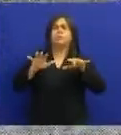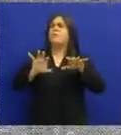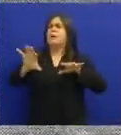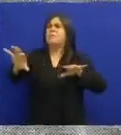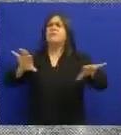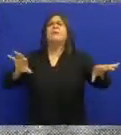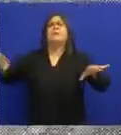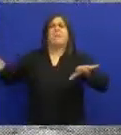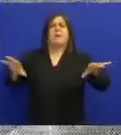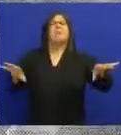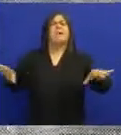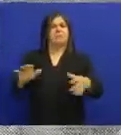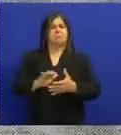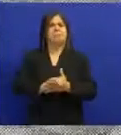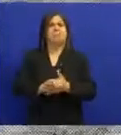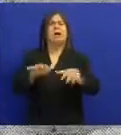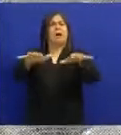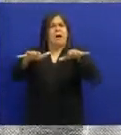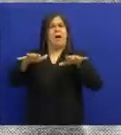Auditório Imenso